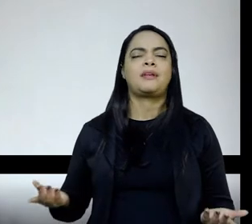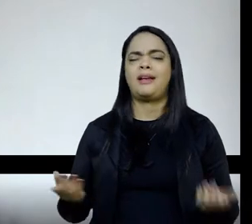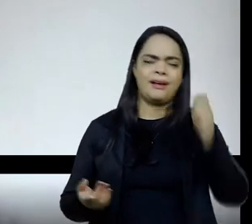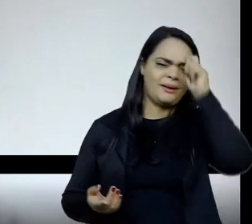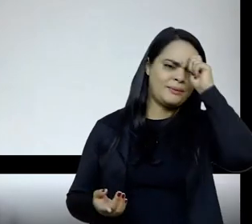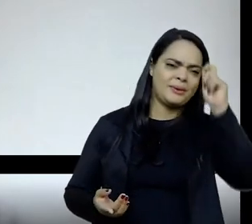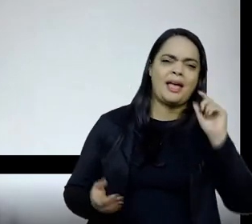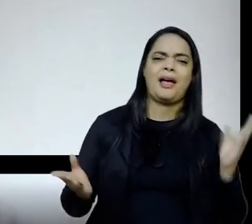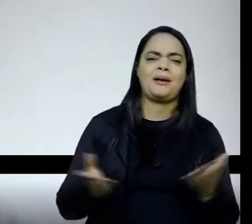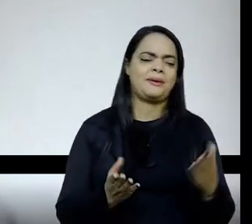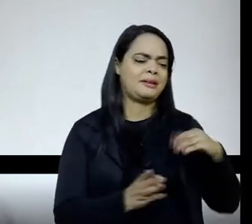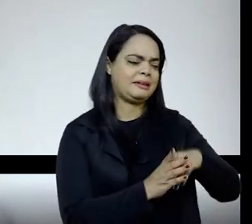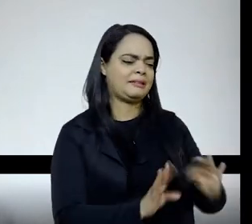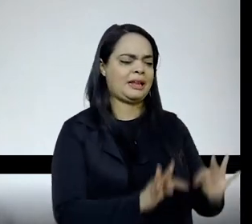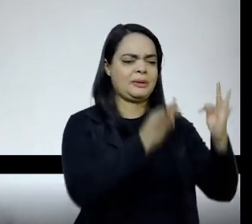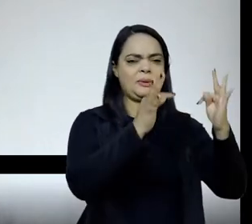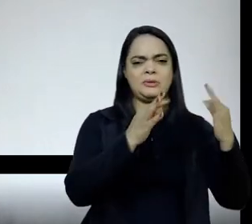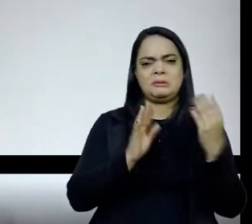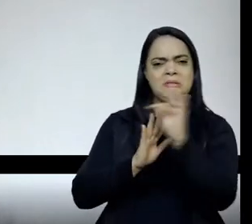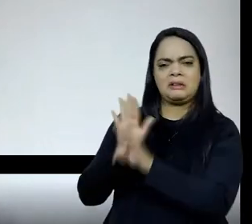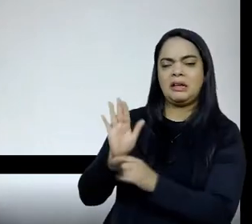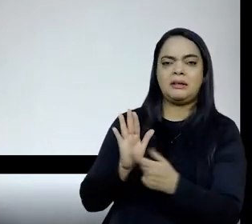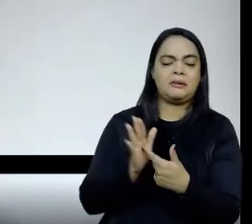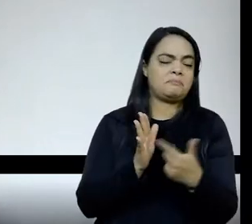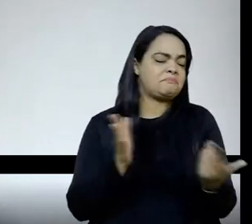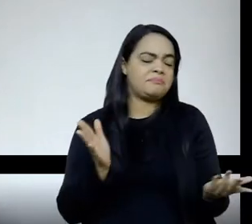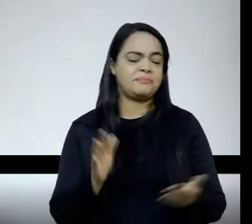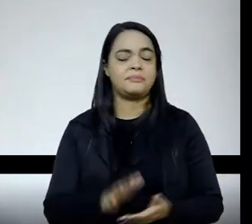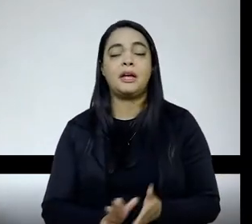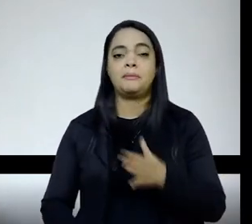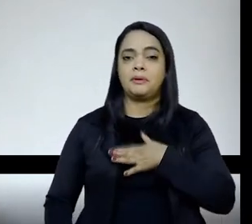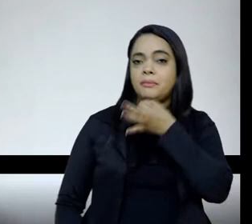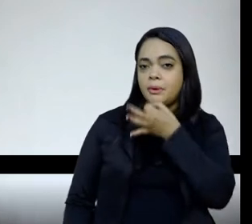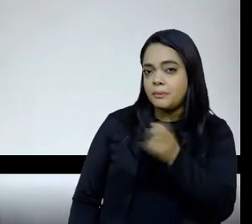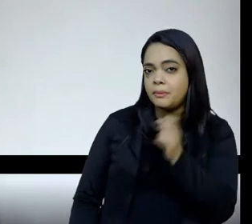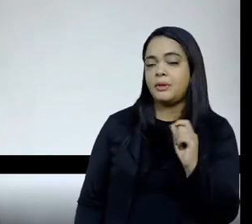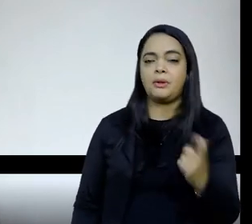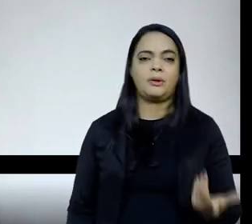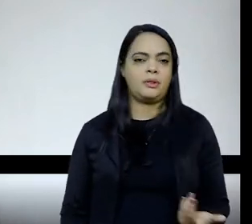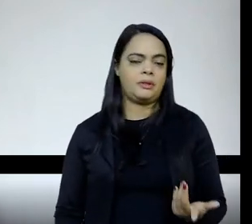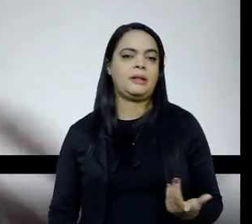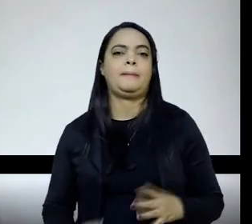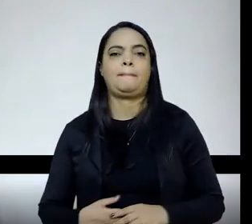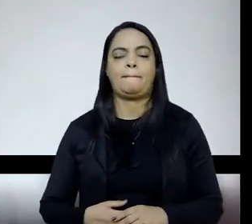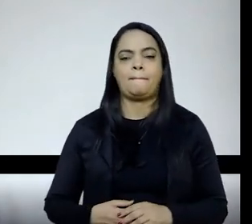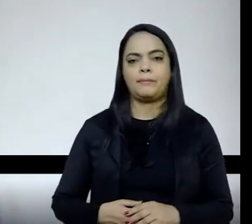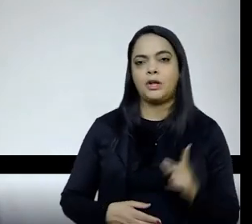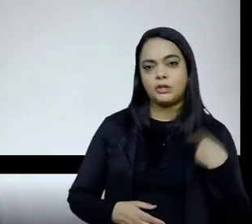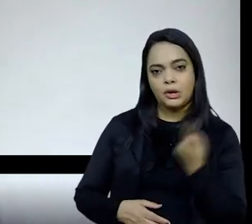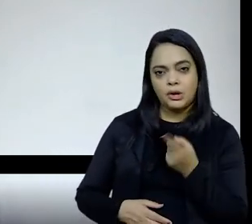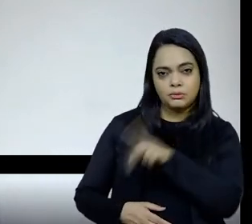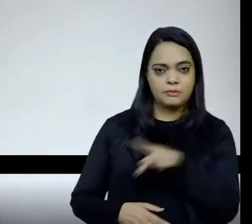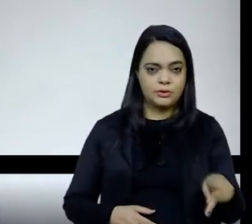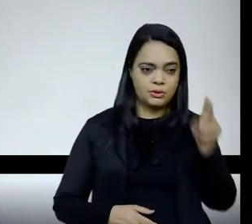etc. Mas eu acho que, do ponto de vista da profissão docente, na educação básica, e mesmo para nós, na universidade, que nos reconhecemos como